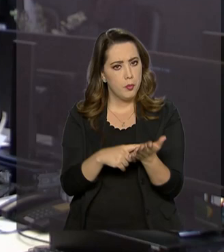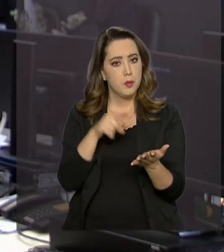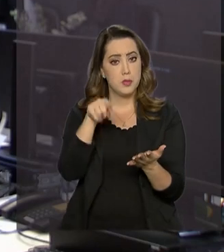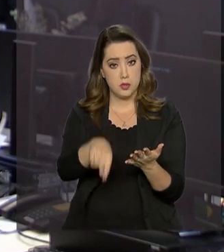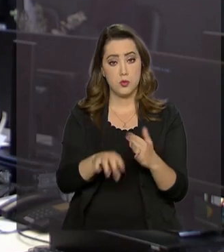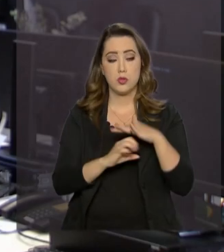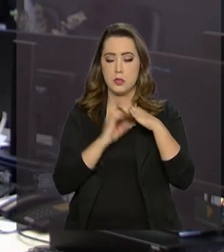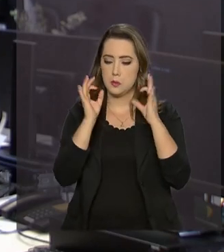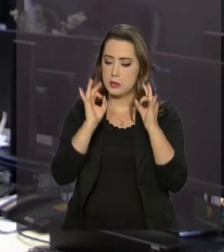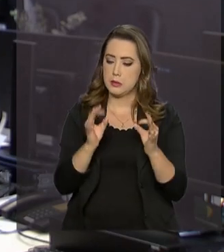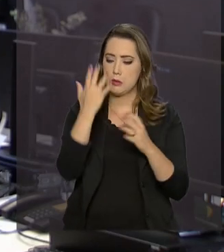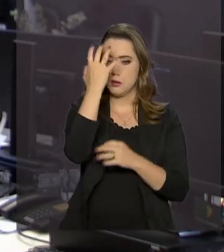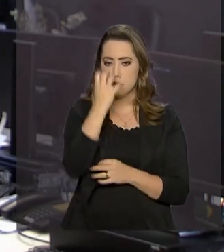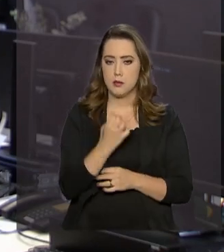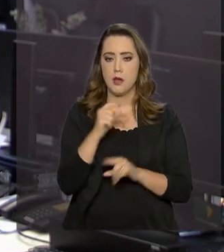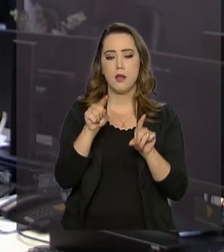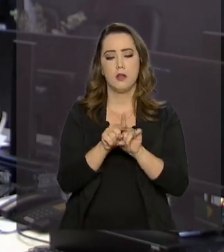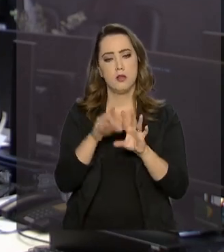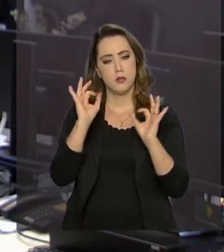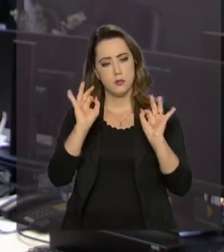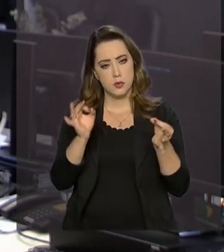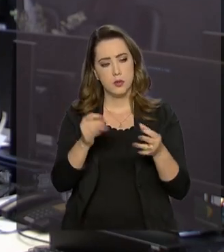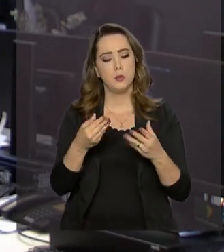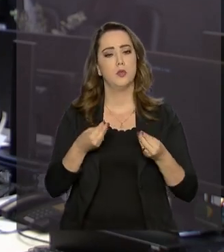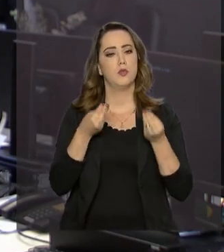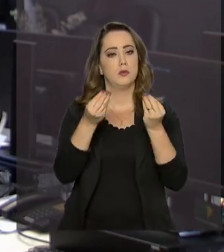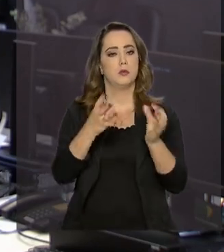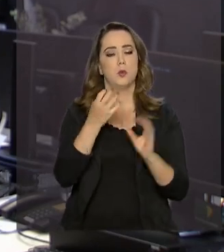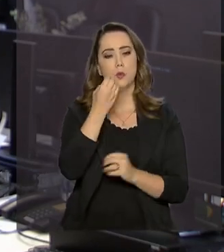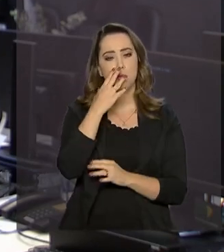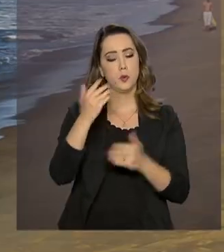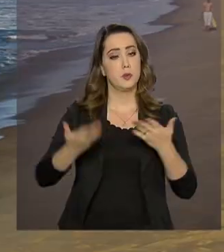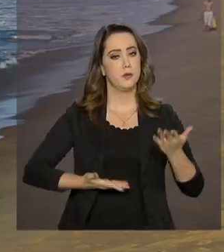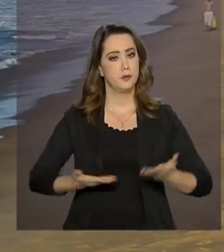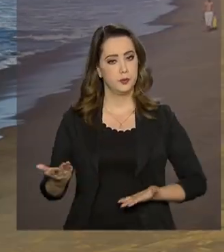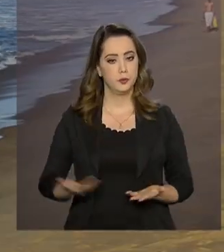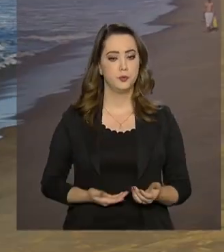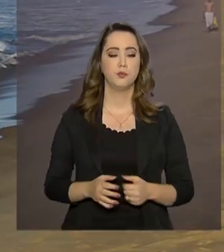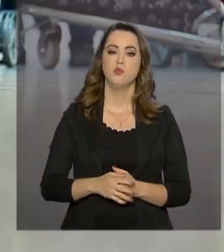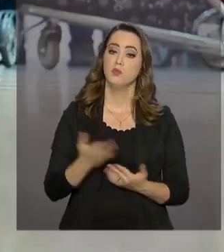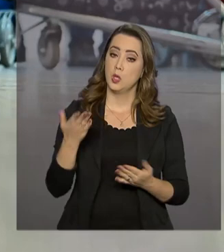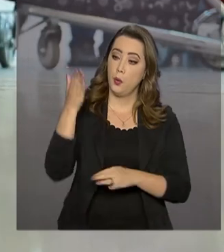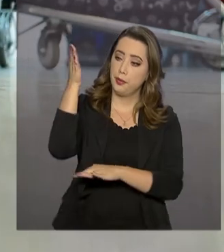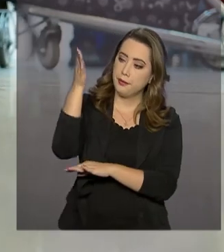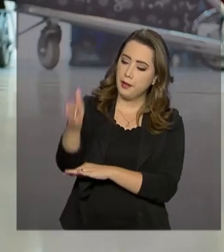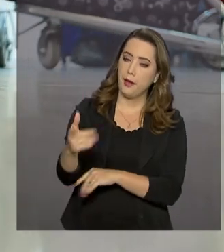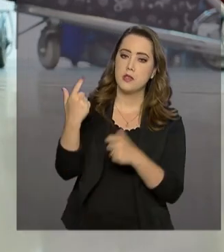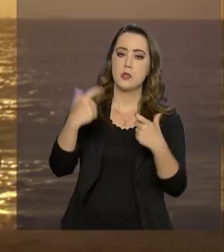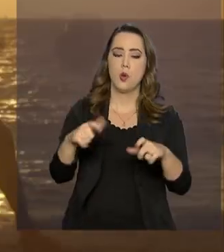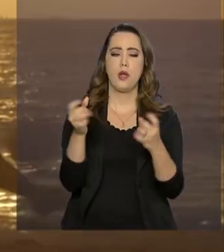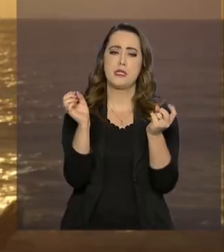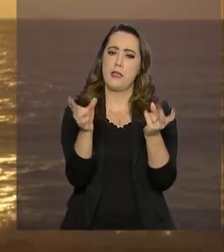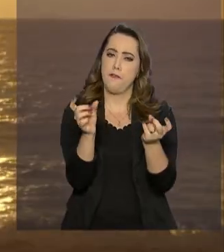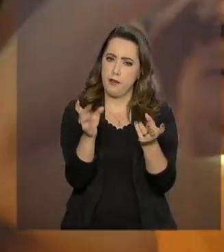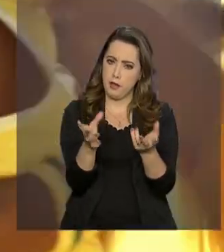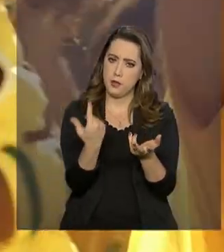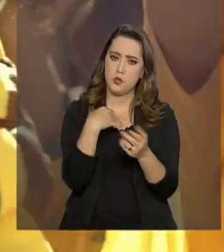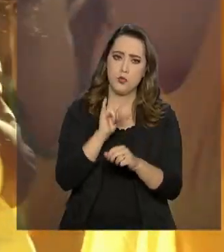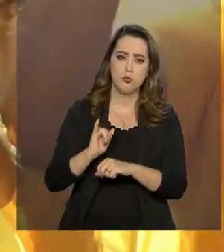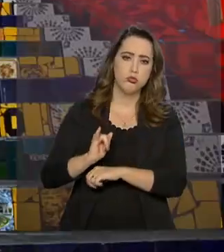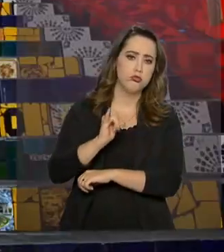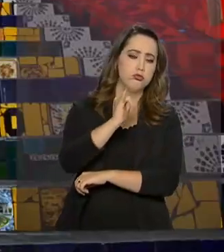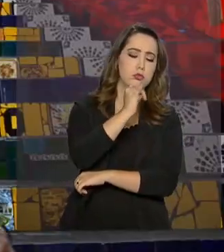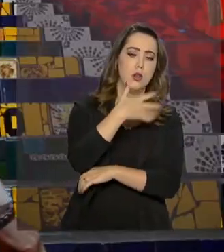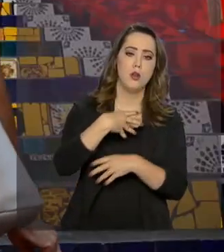normas determinadas pelo governo para a prestação de um bom serviço. São hotéis, agências de viagem, promotores de